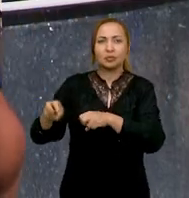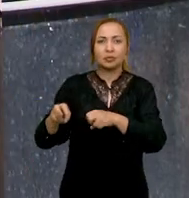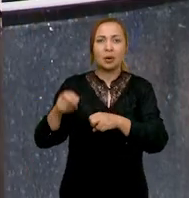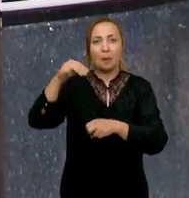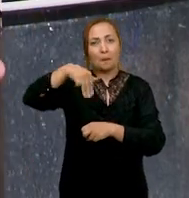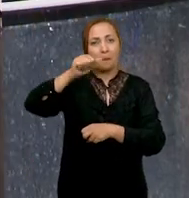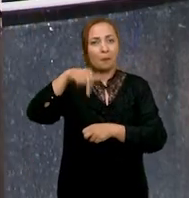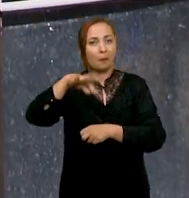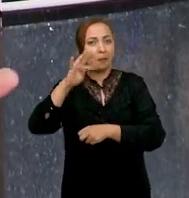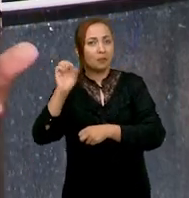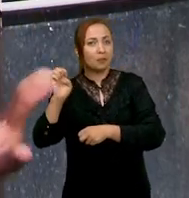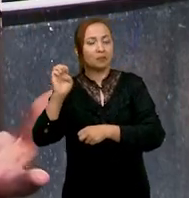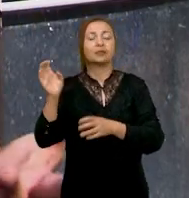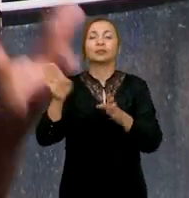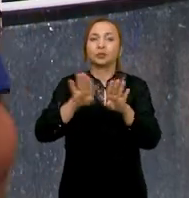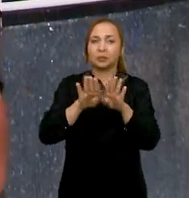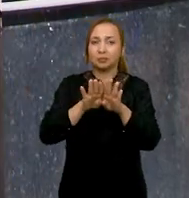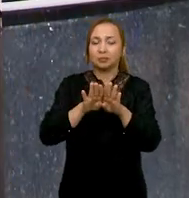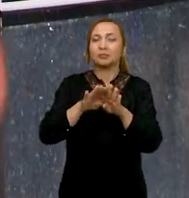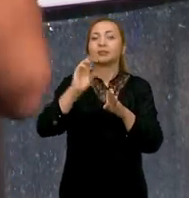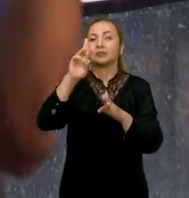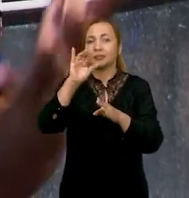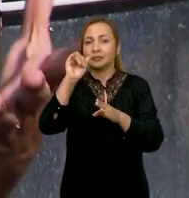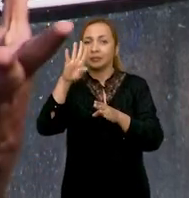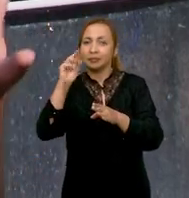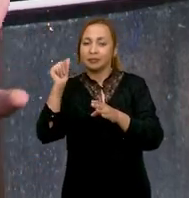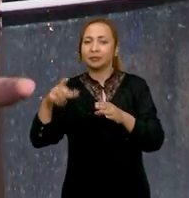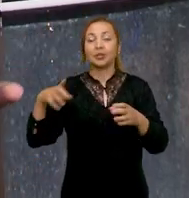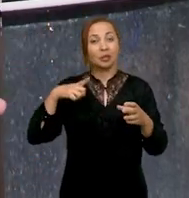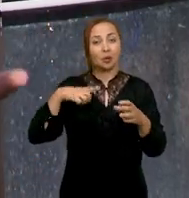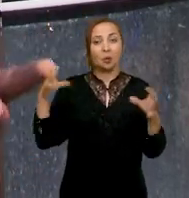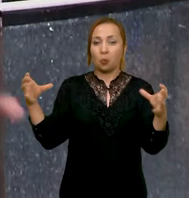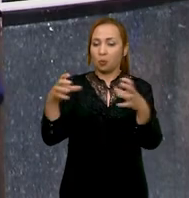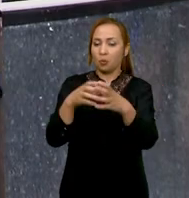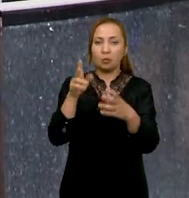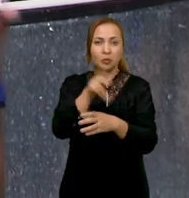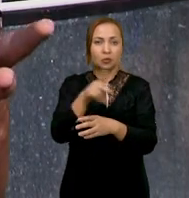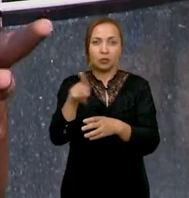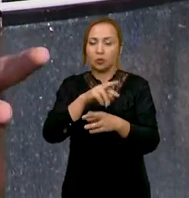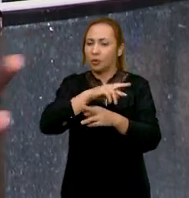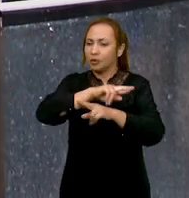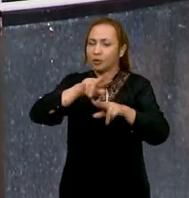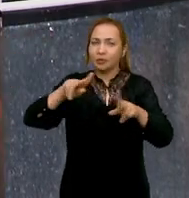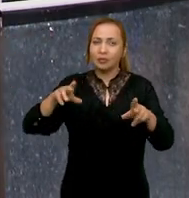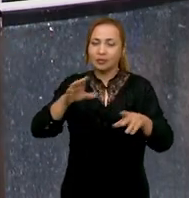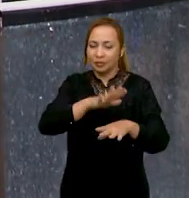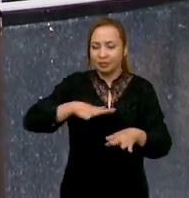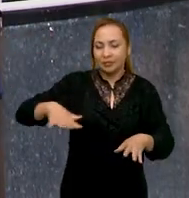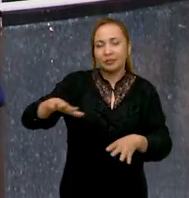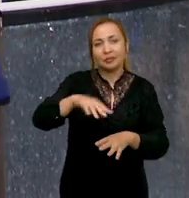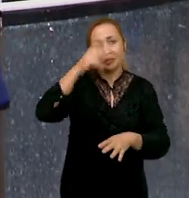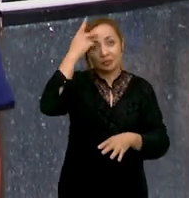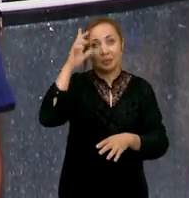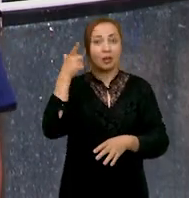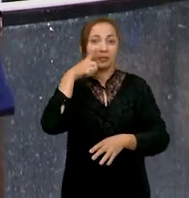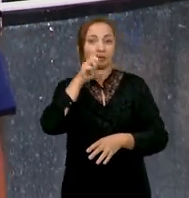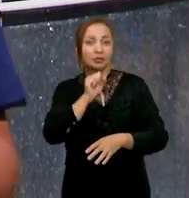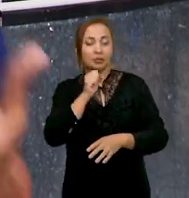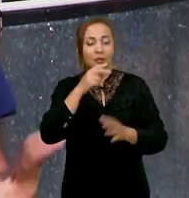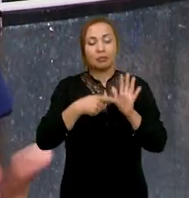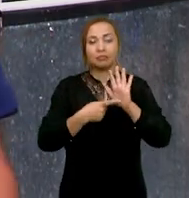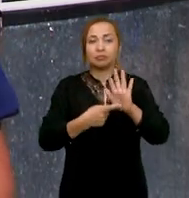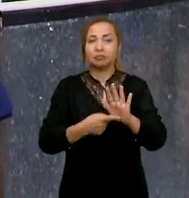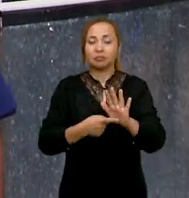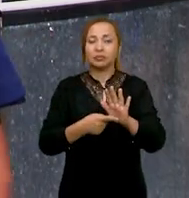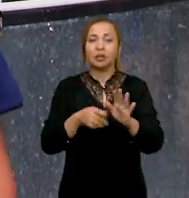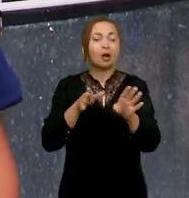Castelo e o IFMA São José de Ribamar. Então tem um grupo de professores trabalhando de diferentes áreas para conseguir prestar uma